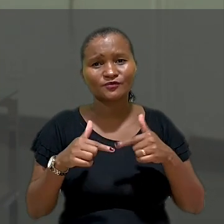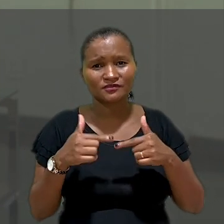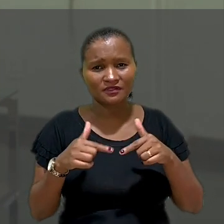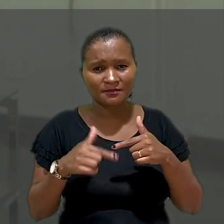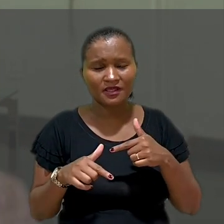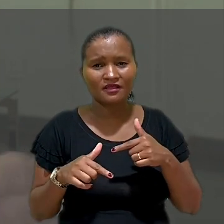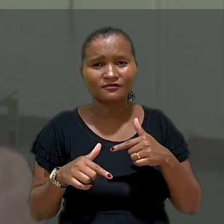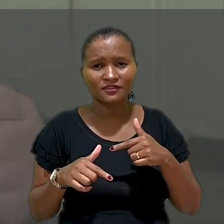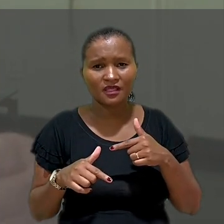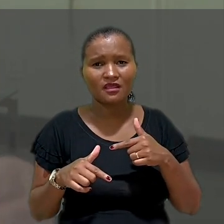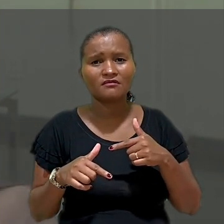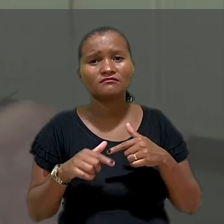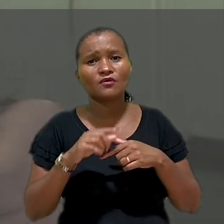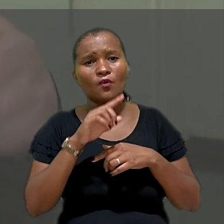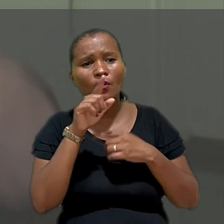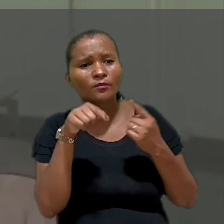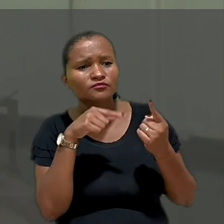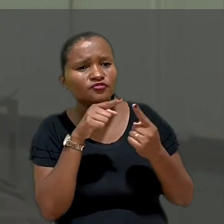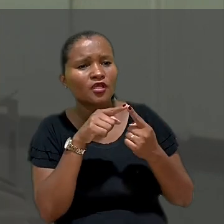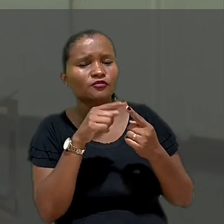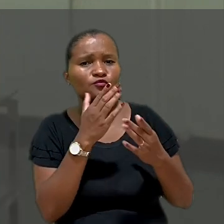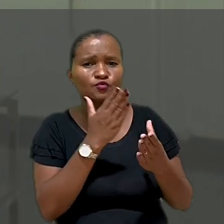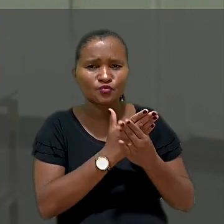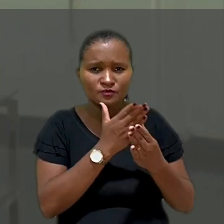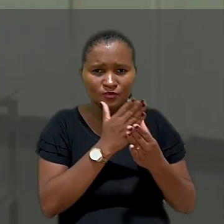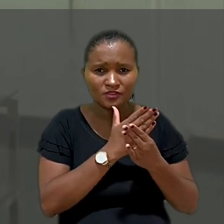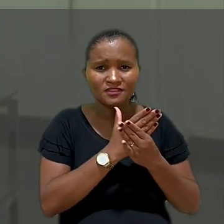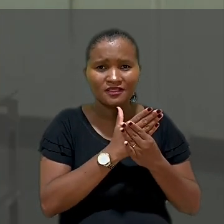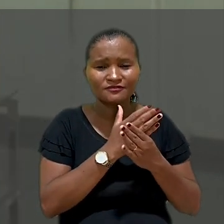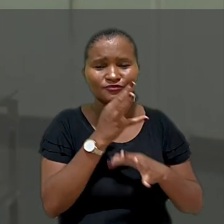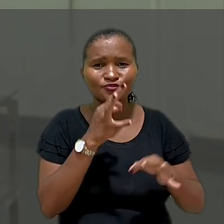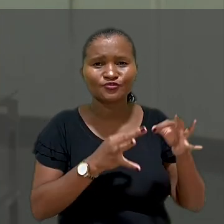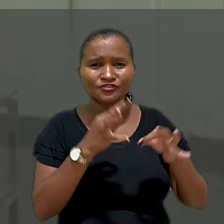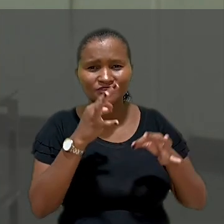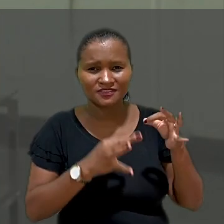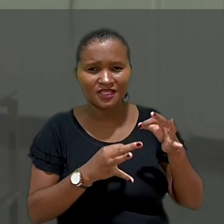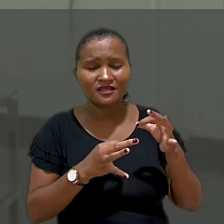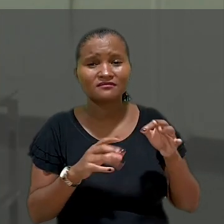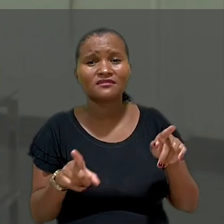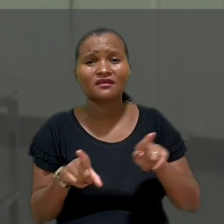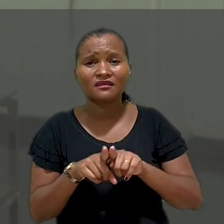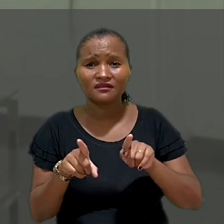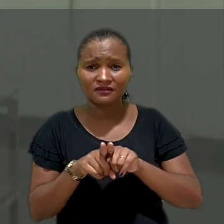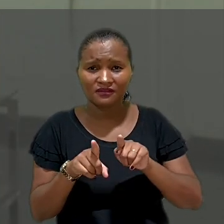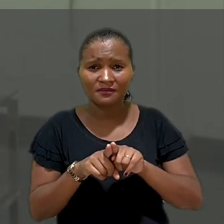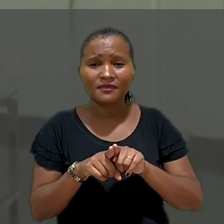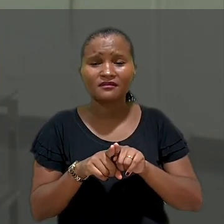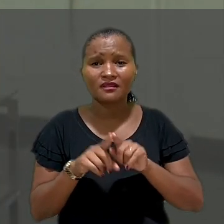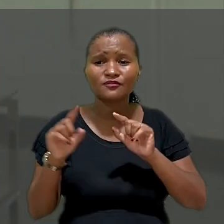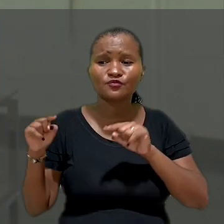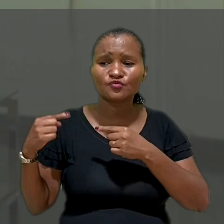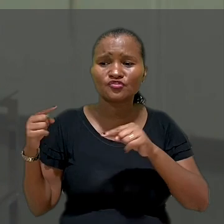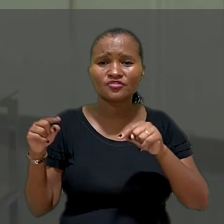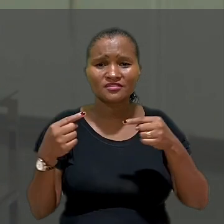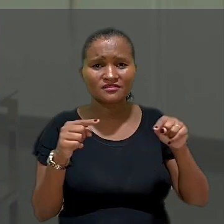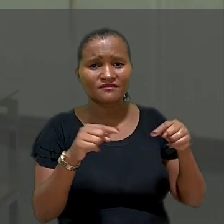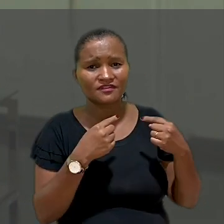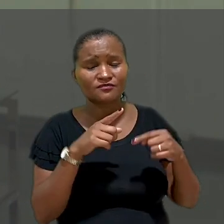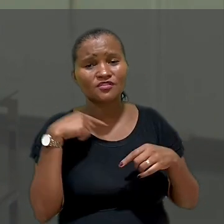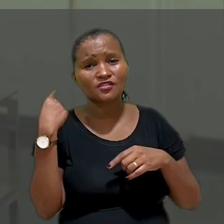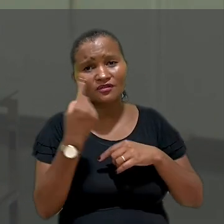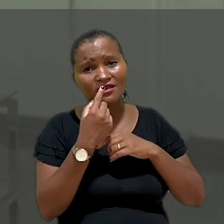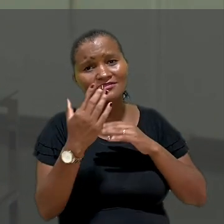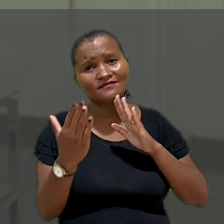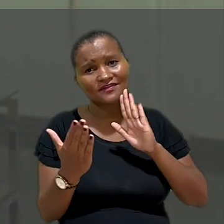seja como objeto dos processos judiciais, seja também os desafios que